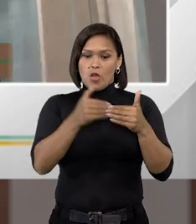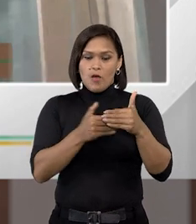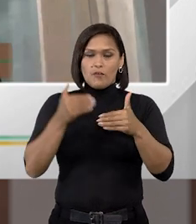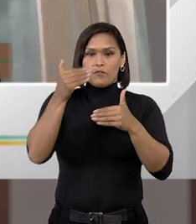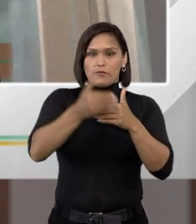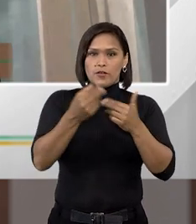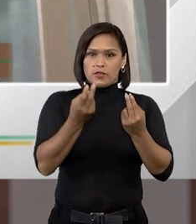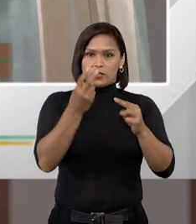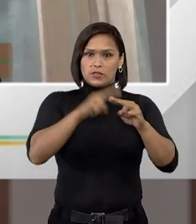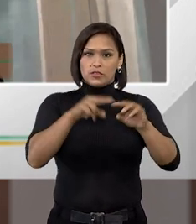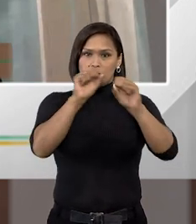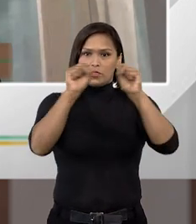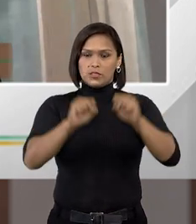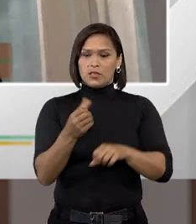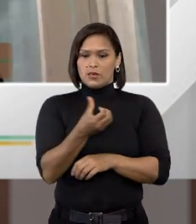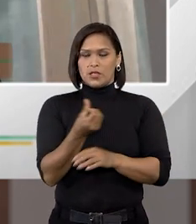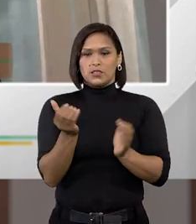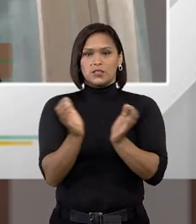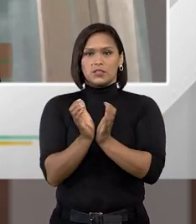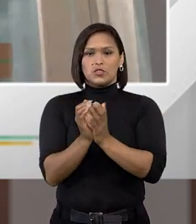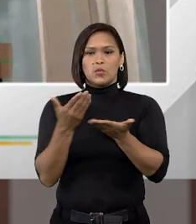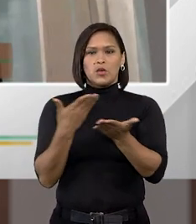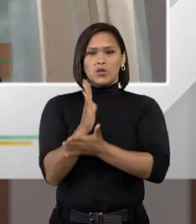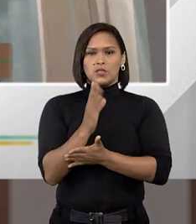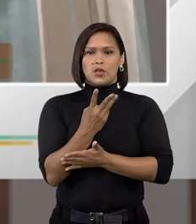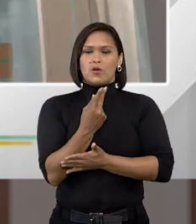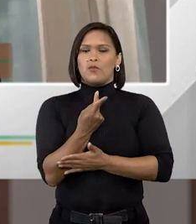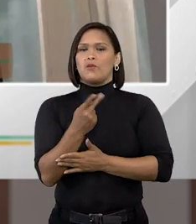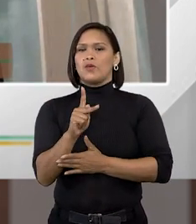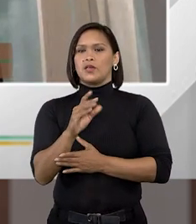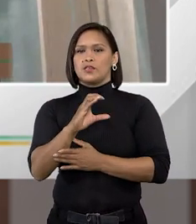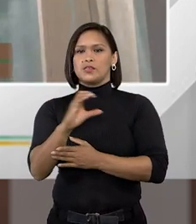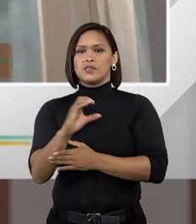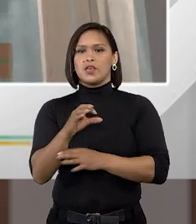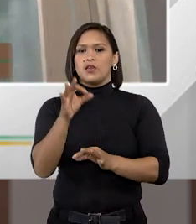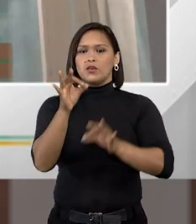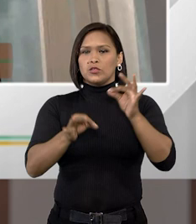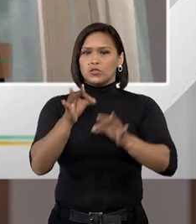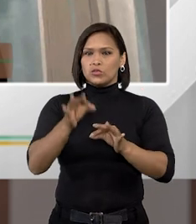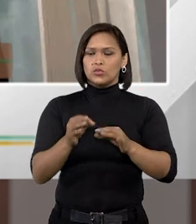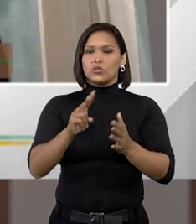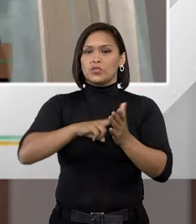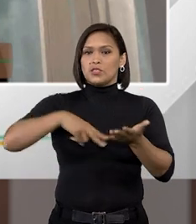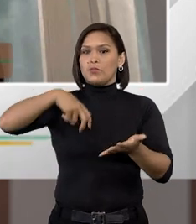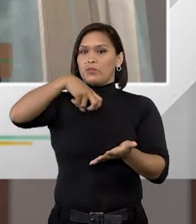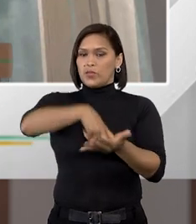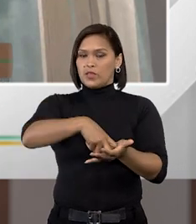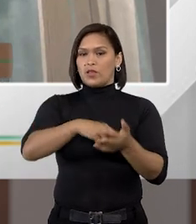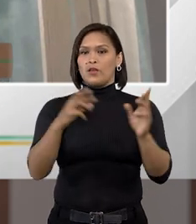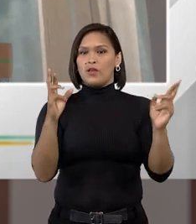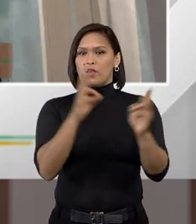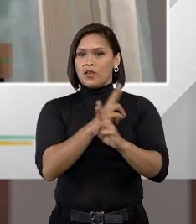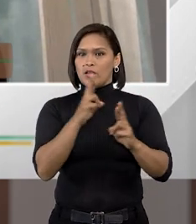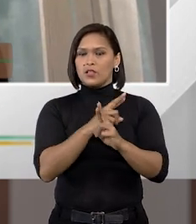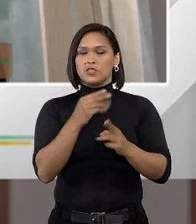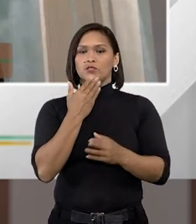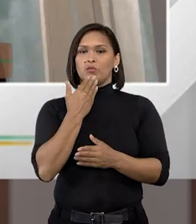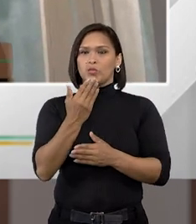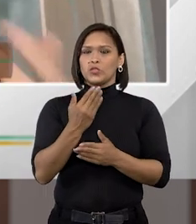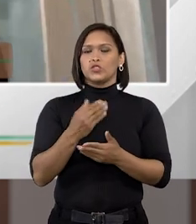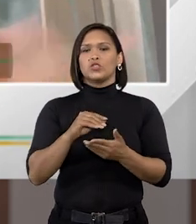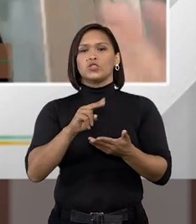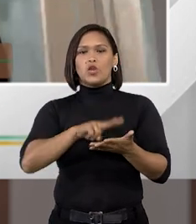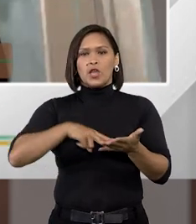esse entendimento a sexta turma concedeu um habeas corpus que foi aí no juízo da vara de execução penal relativa ao pedido de um preso que